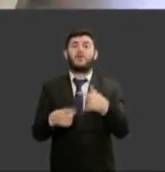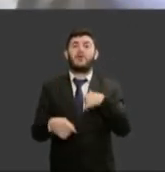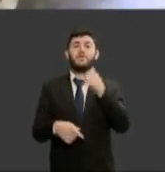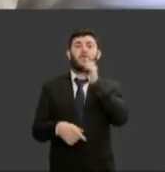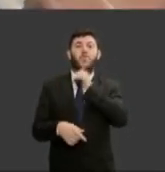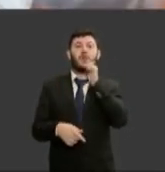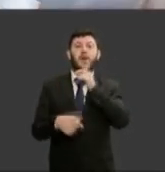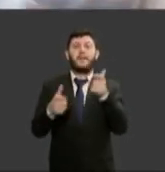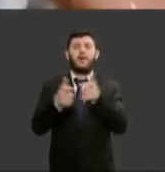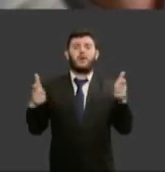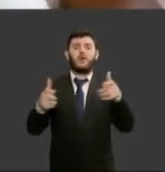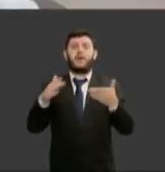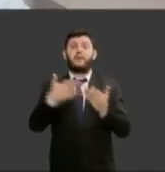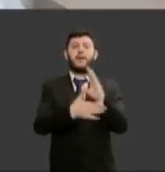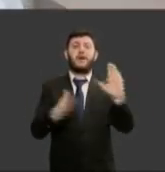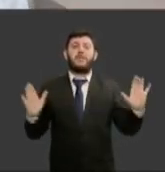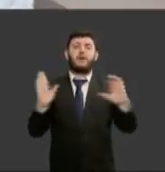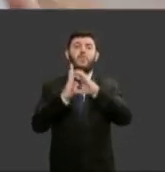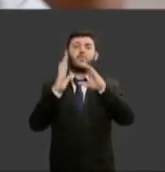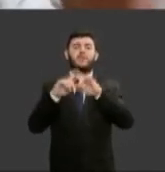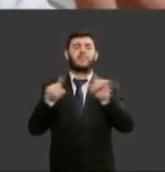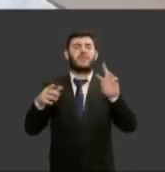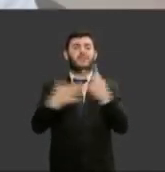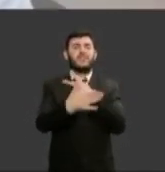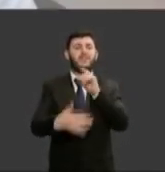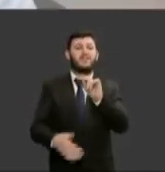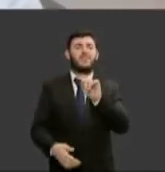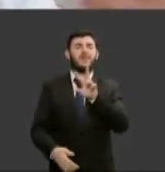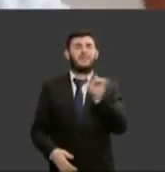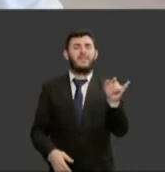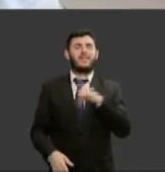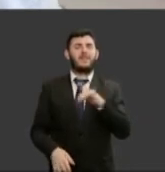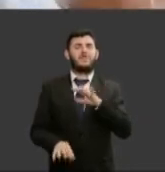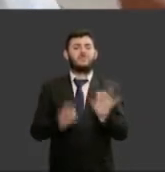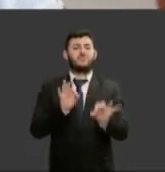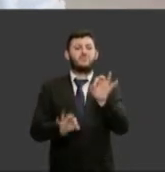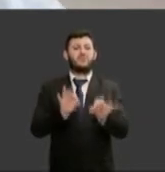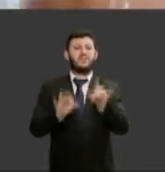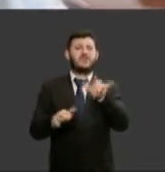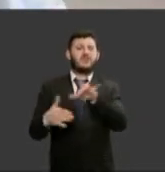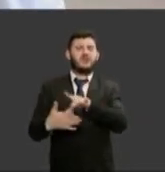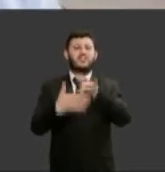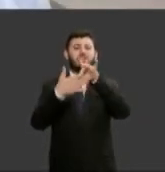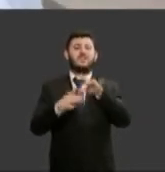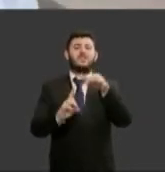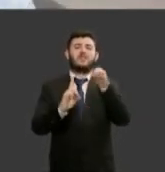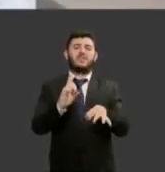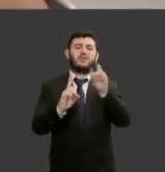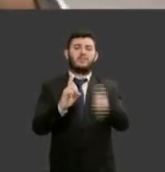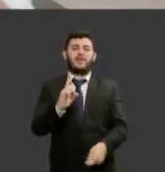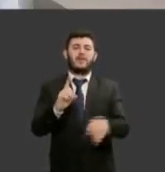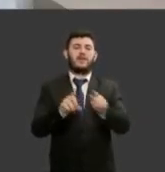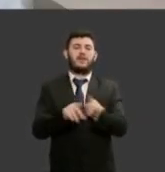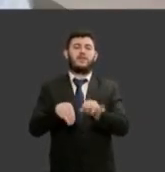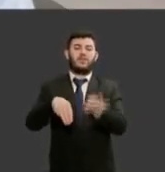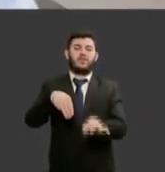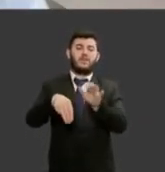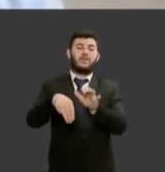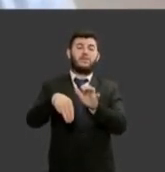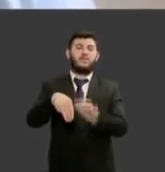maior mas cada vez que ia subindo juízas juízas titulares embargadoras ministras esse número ia